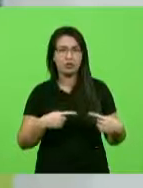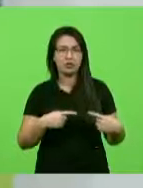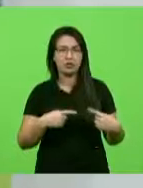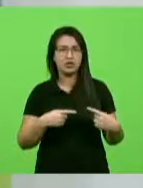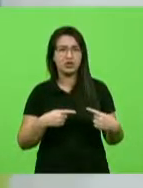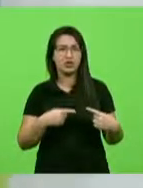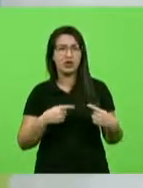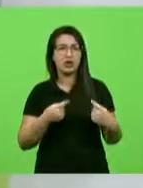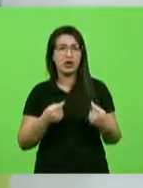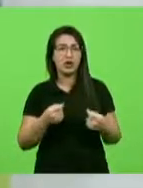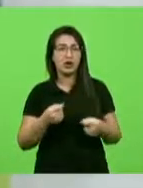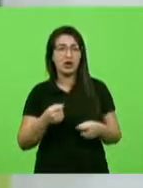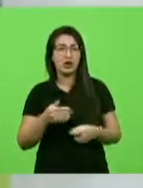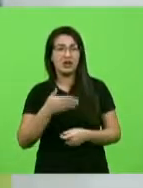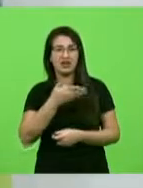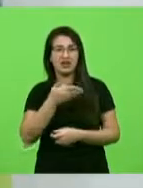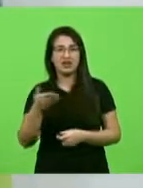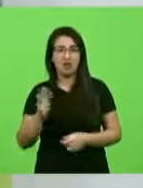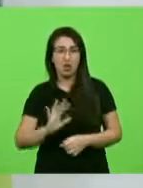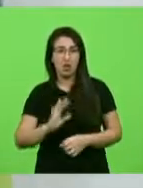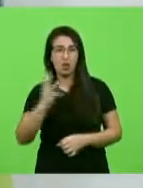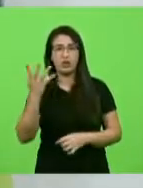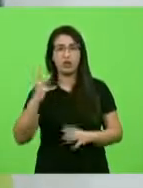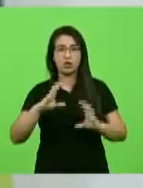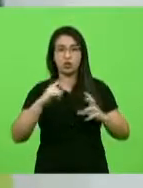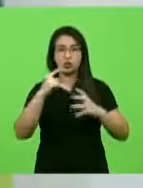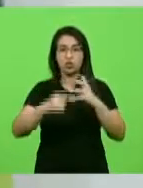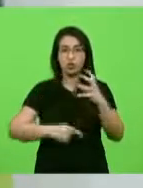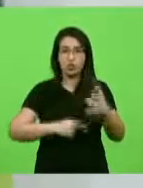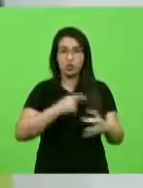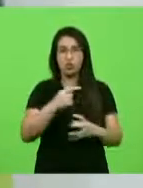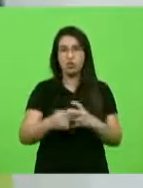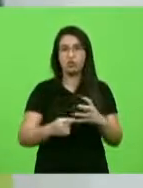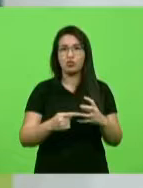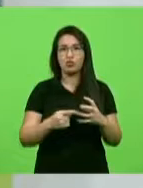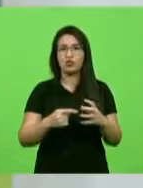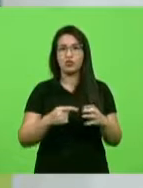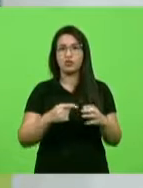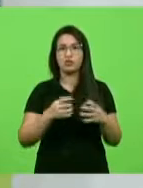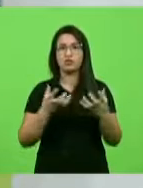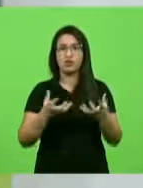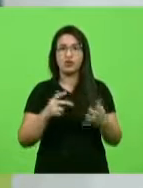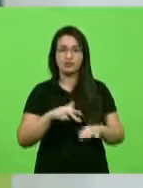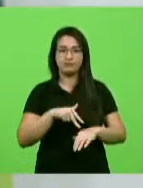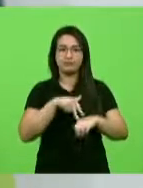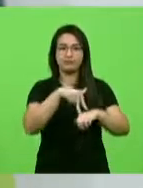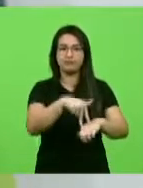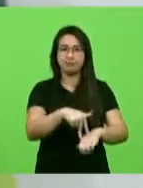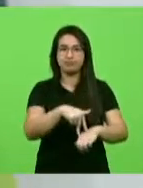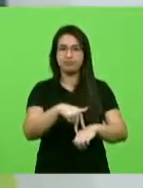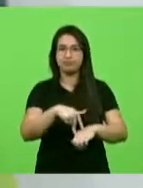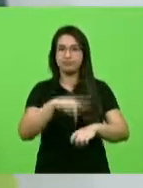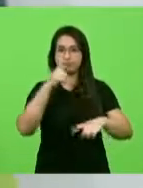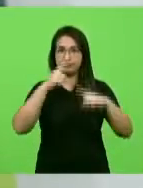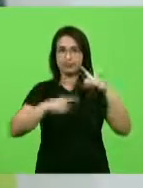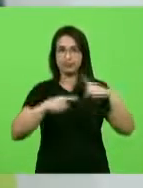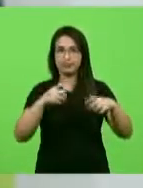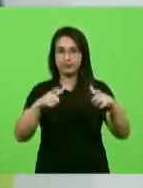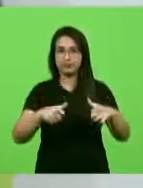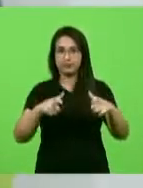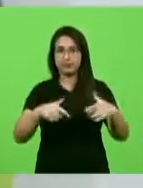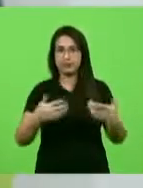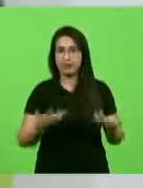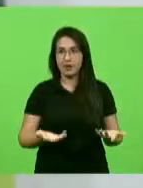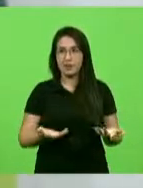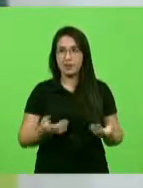que acontece no mundo, aquela sanha voraz de um gafanhoto, de ocupar espaços. Parece que se trata absolutamente disso,